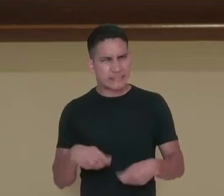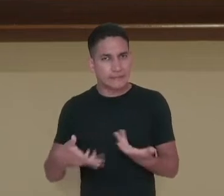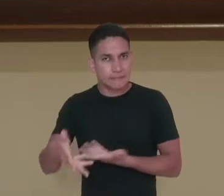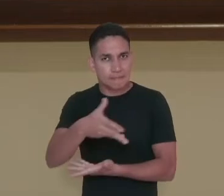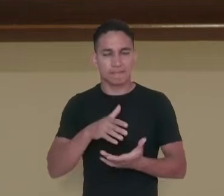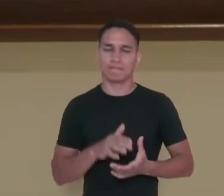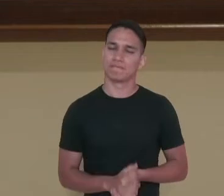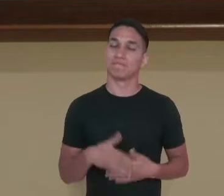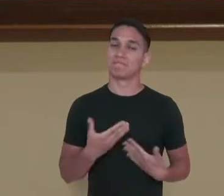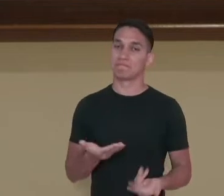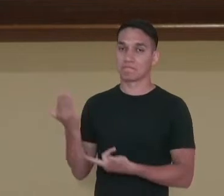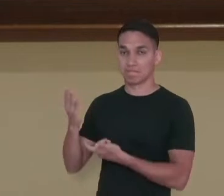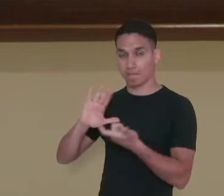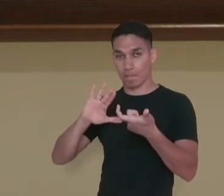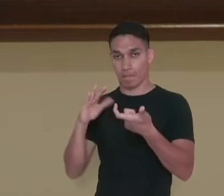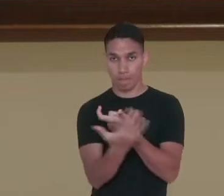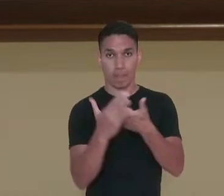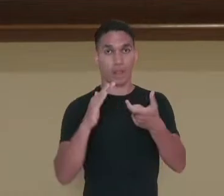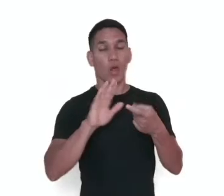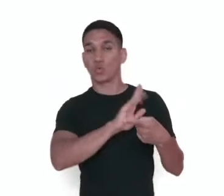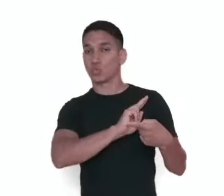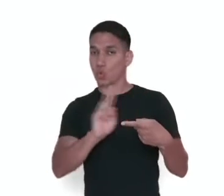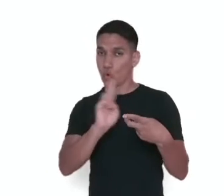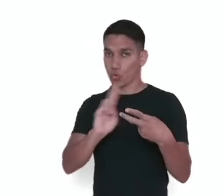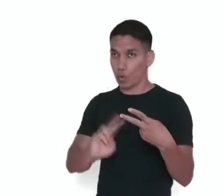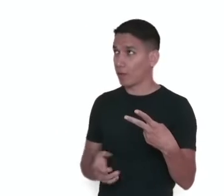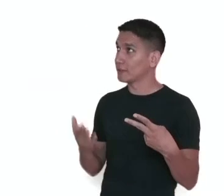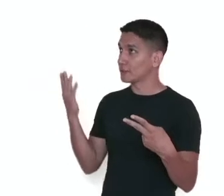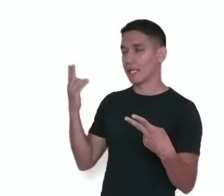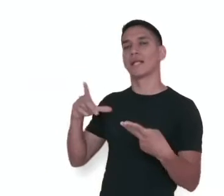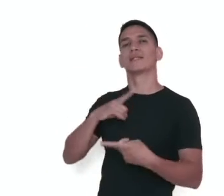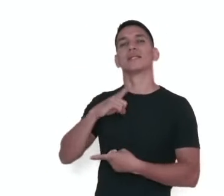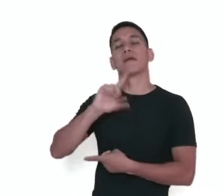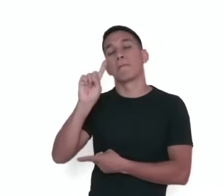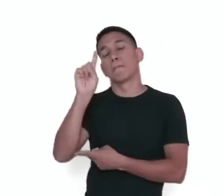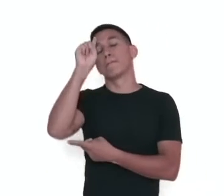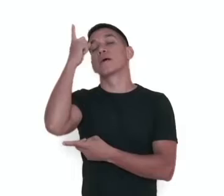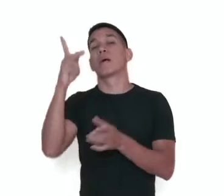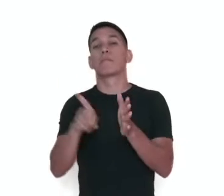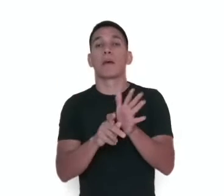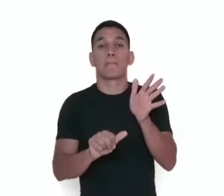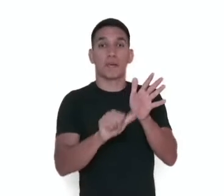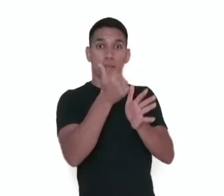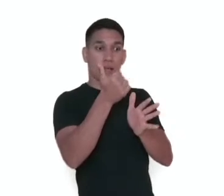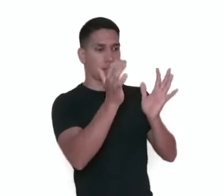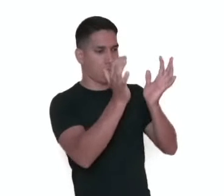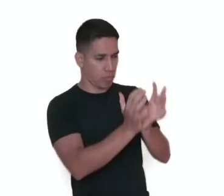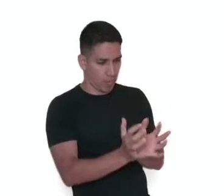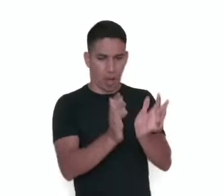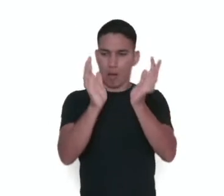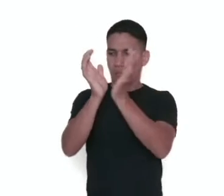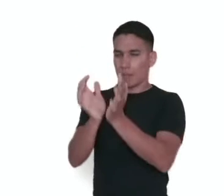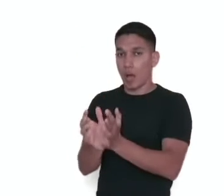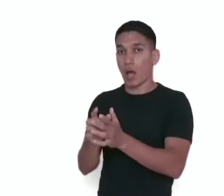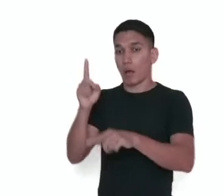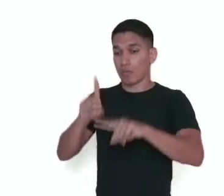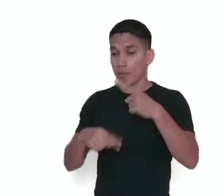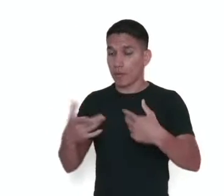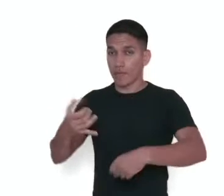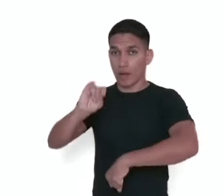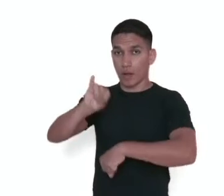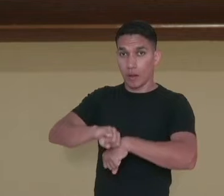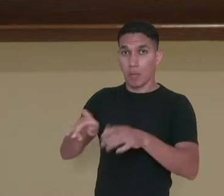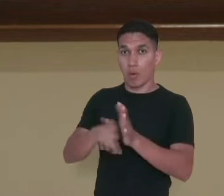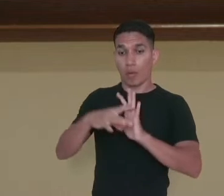O Hornbostel e o alemão Kurt Saches criaram a primeira classificação de instrumentos musicais do Ocidente, em